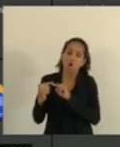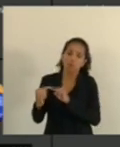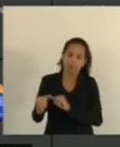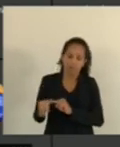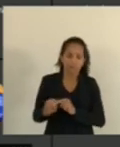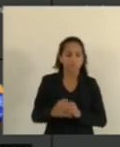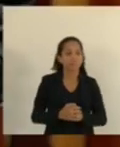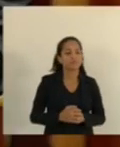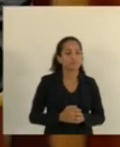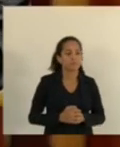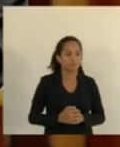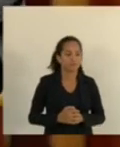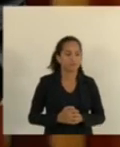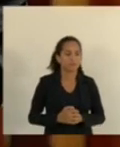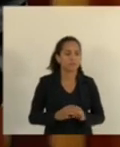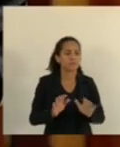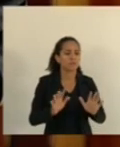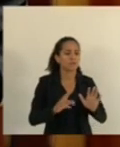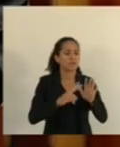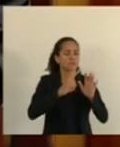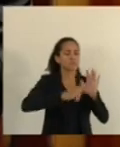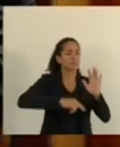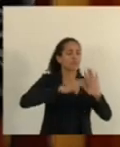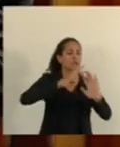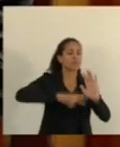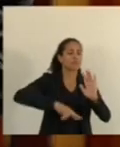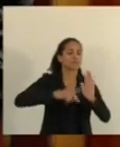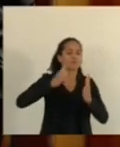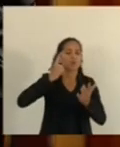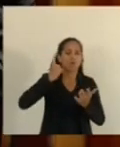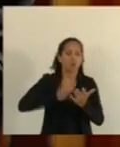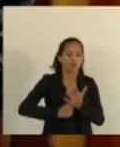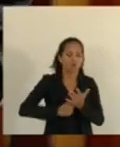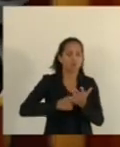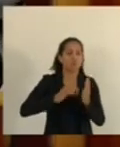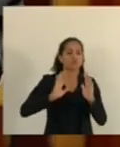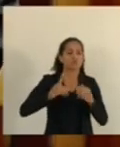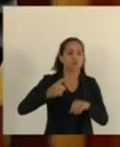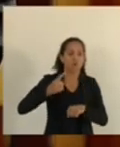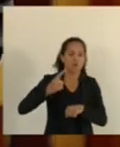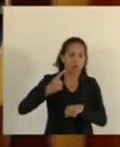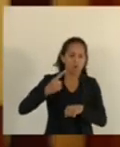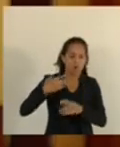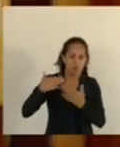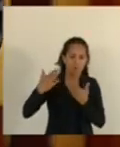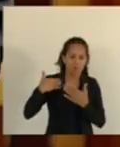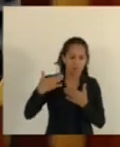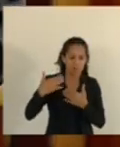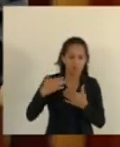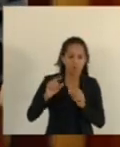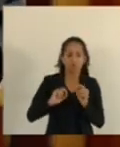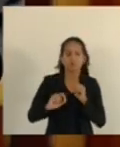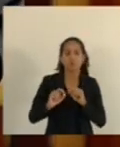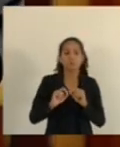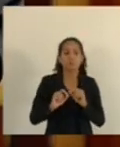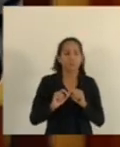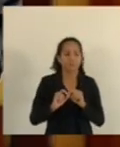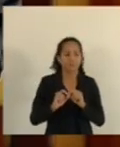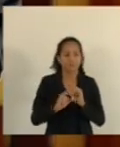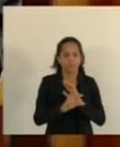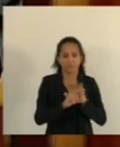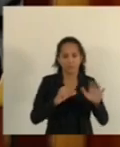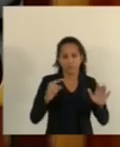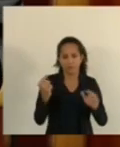A direção lá de redação Ela já confirmou aqui Conversou e combinou com o Dr. Hercules Ficaria o seguinte Ficaria aí no